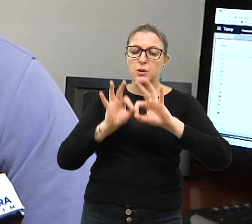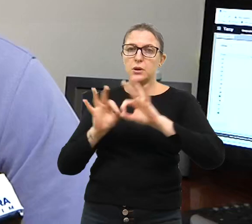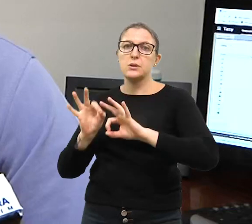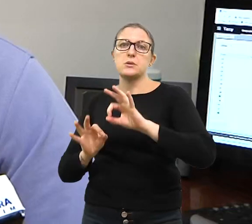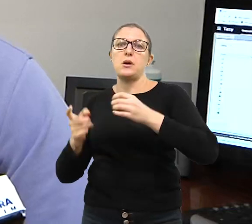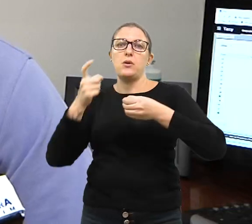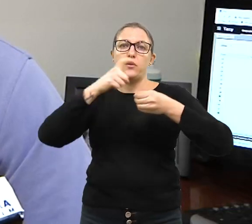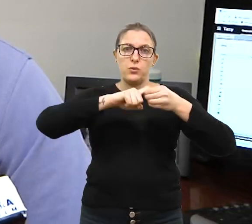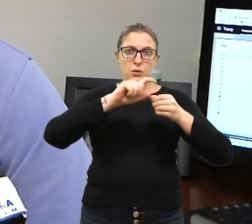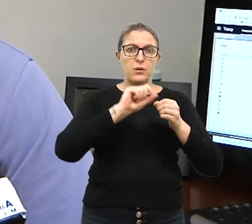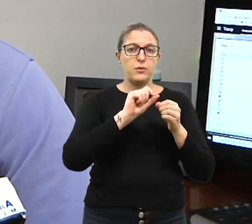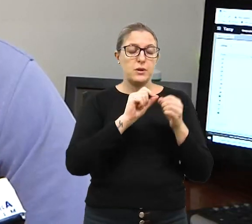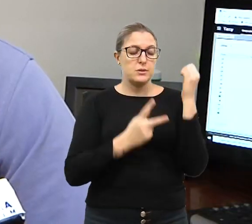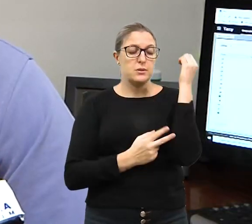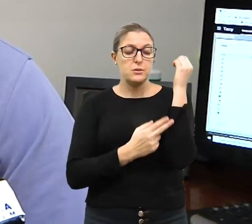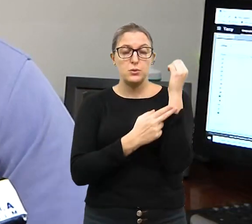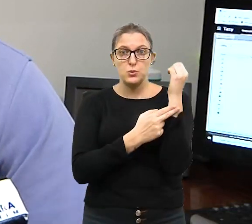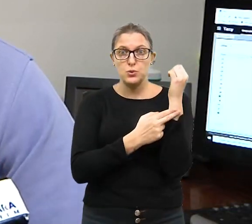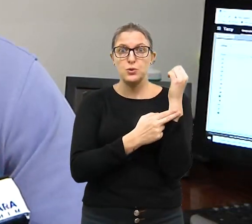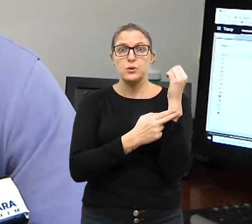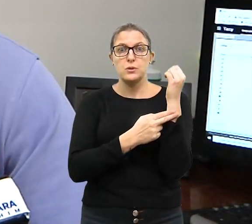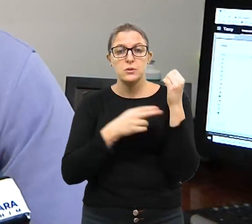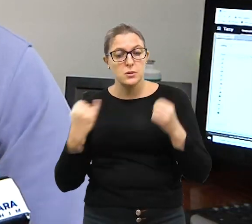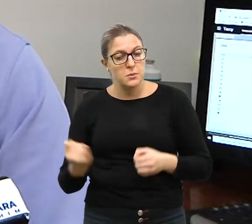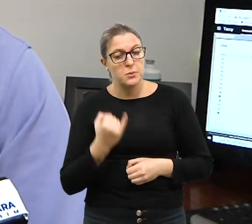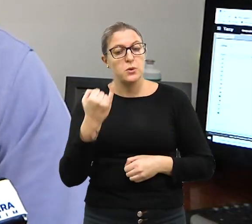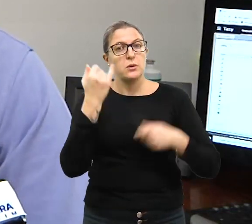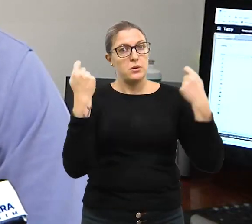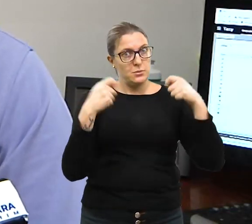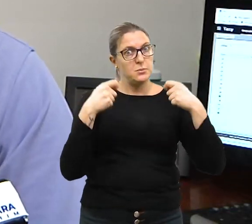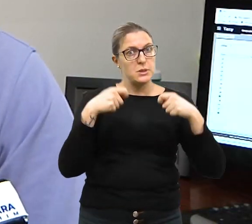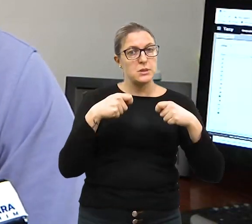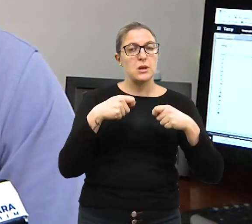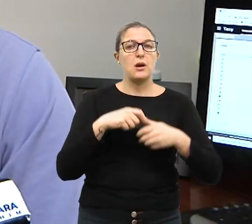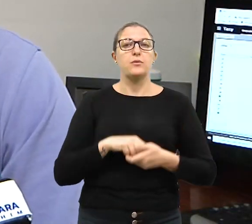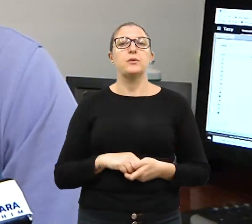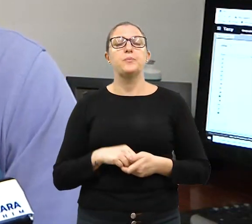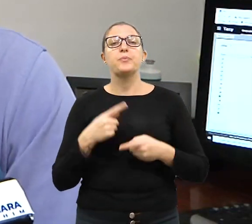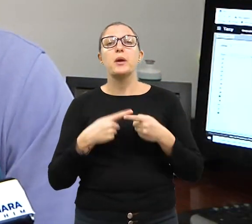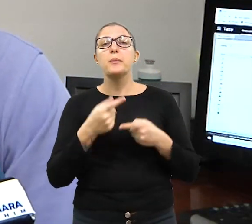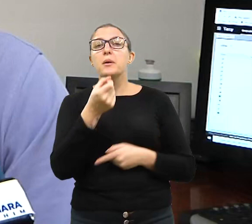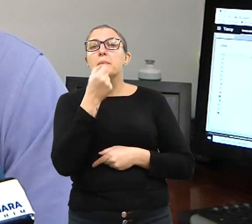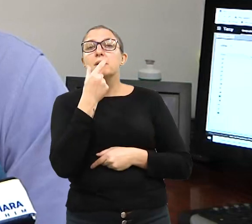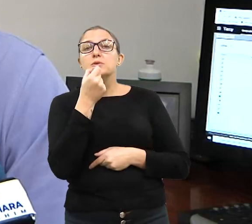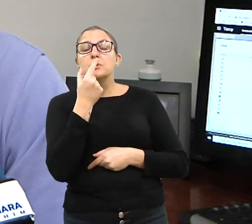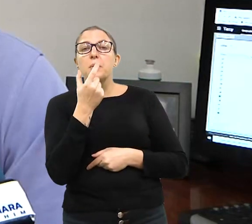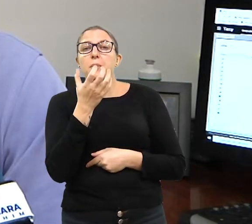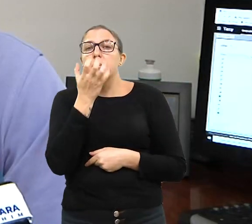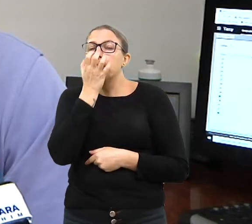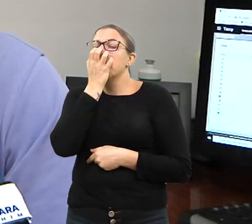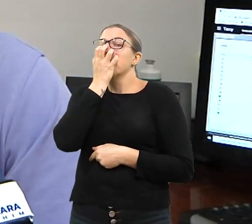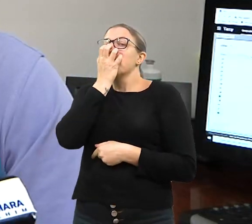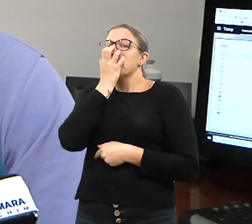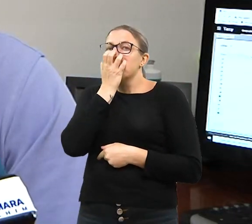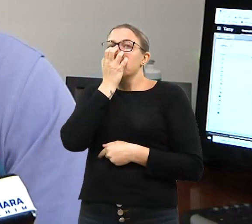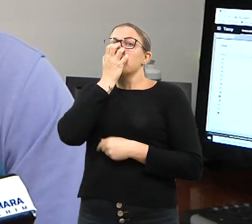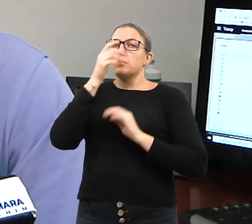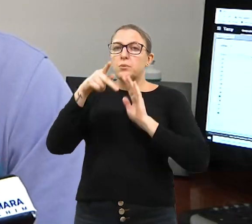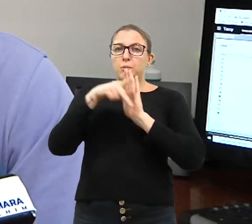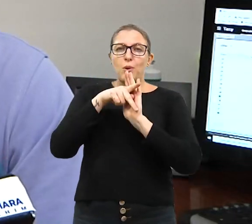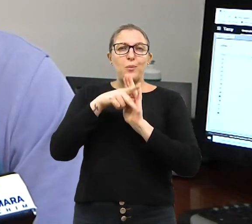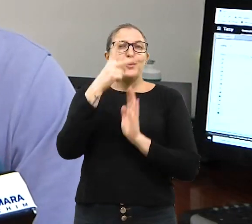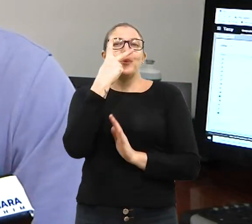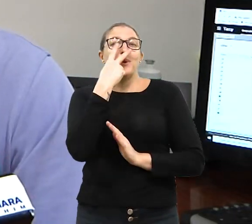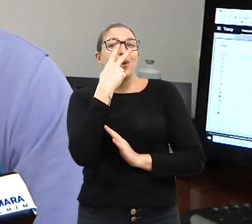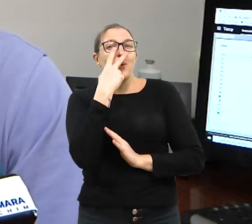retomar principalmente aquelas cirurgias maiores. Porque a gente tem dito que o medicamento do kit e intubação é o mesmo medicamento que a gente usa para